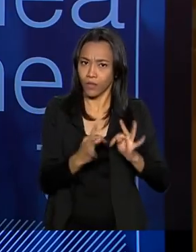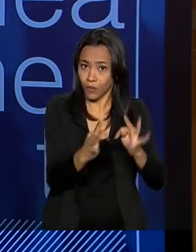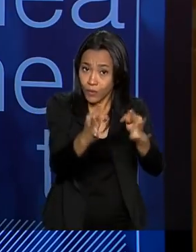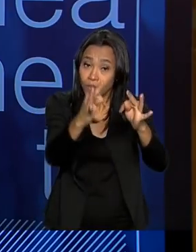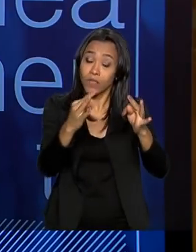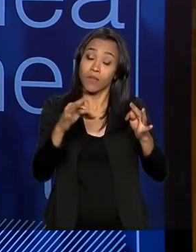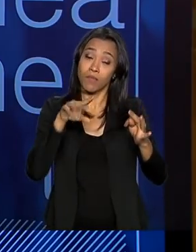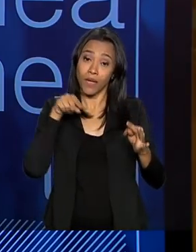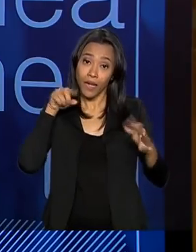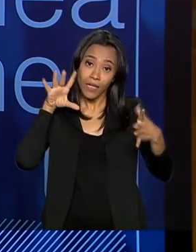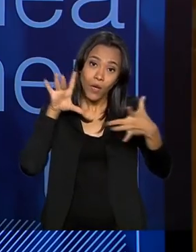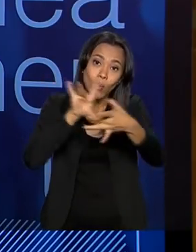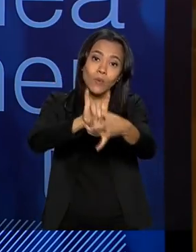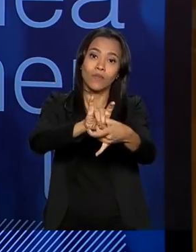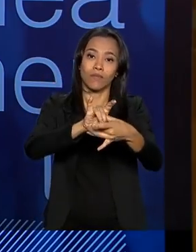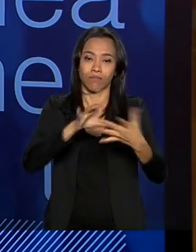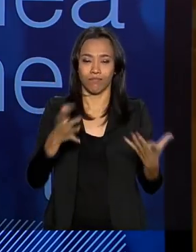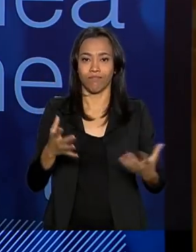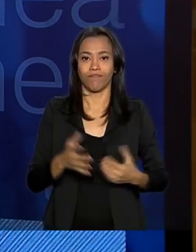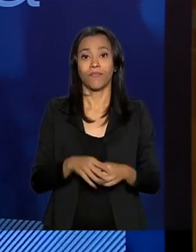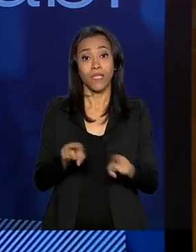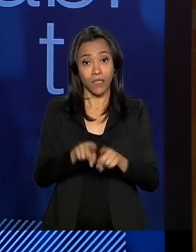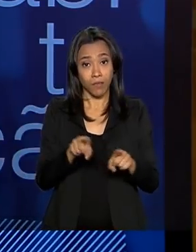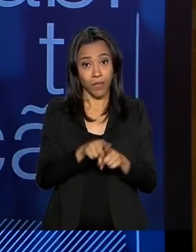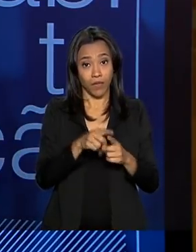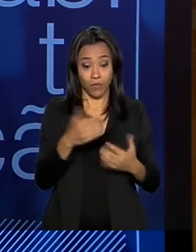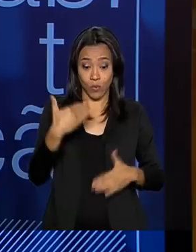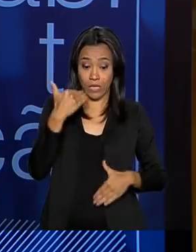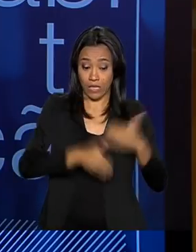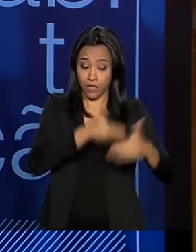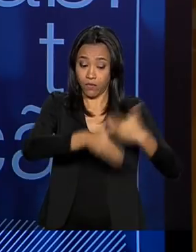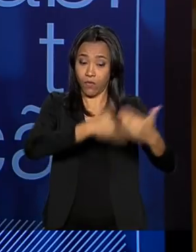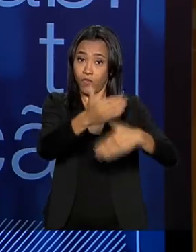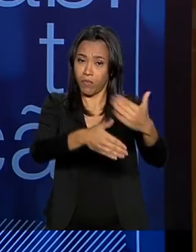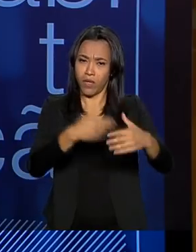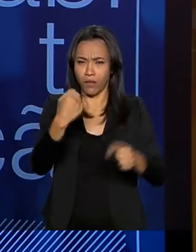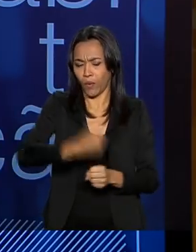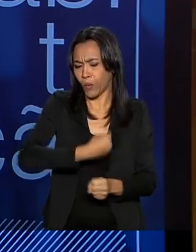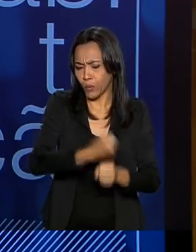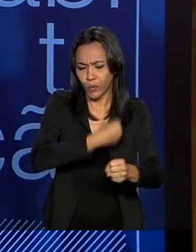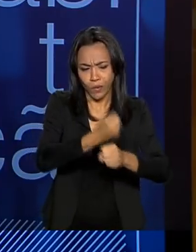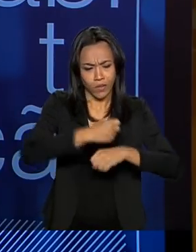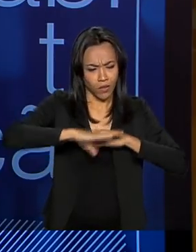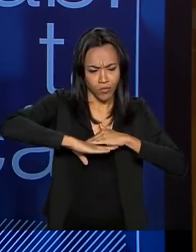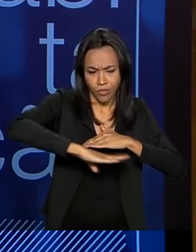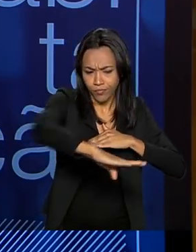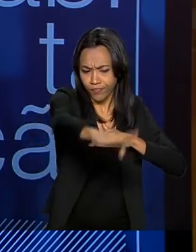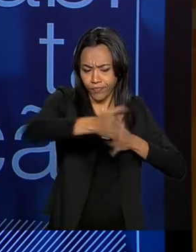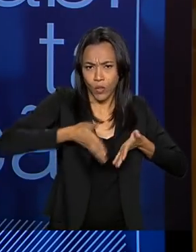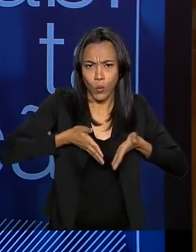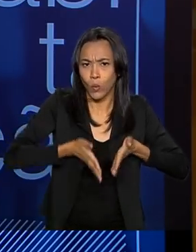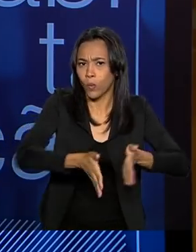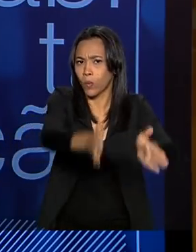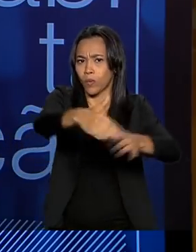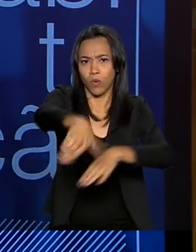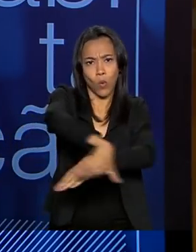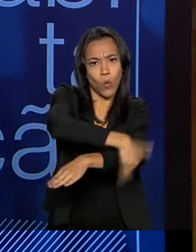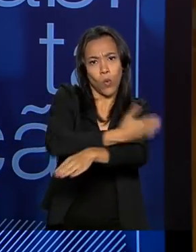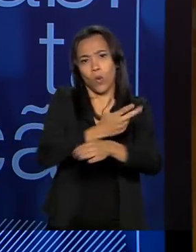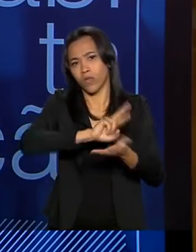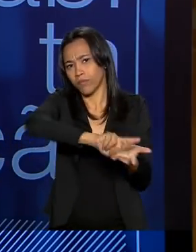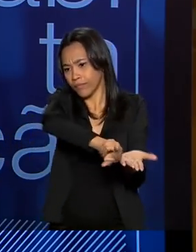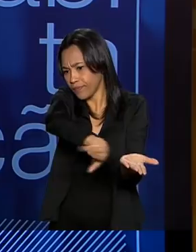cidades estarem modernizadas. E o desenvolvimento aí envolve obras de pavimentação. Então, a depender do estágio do